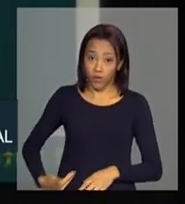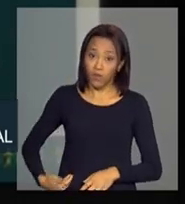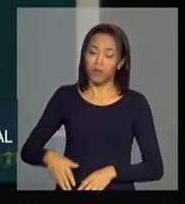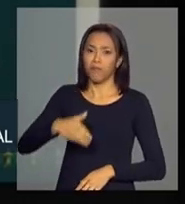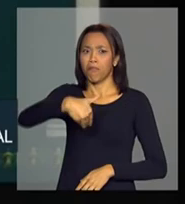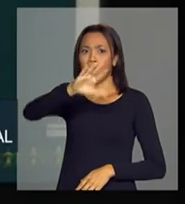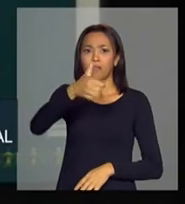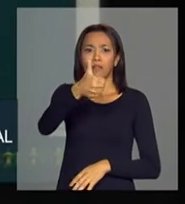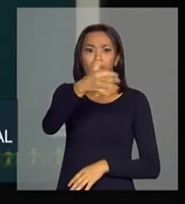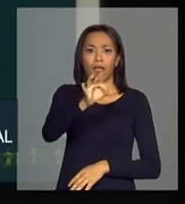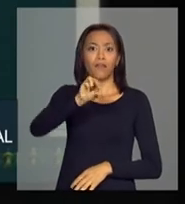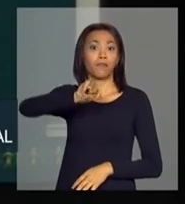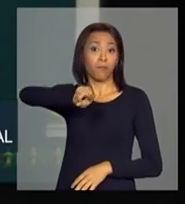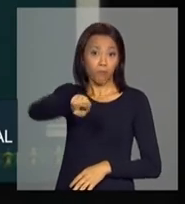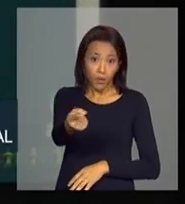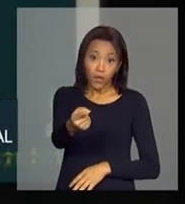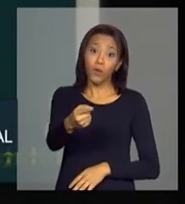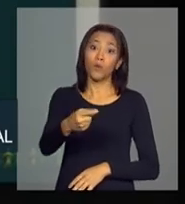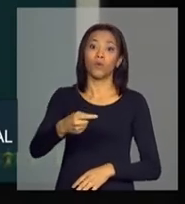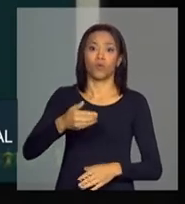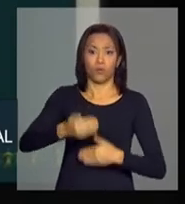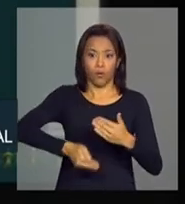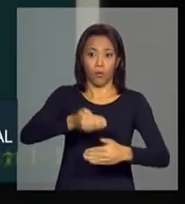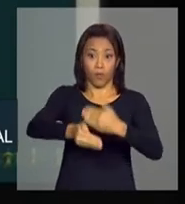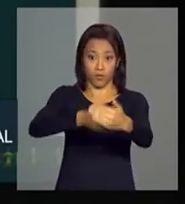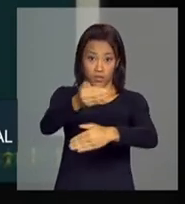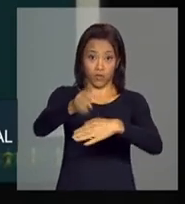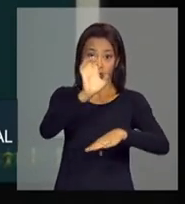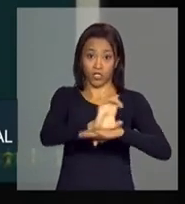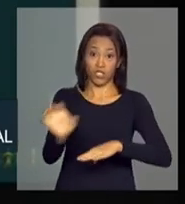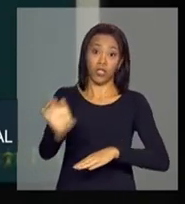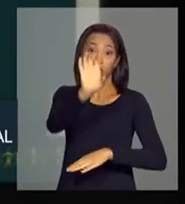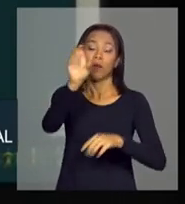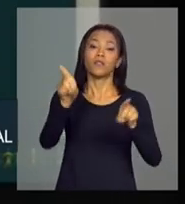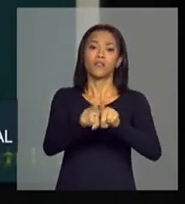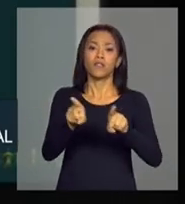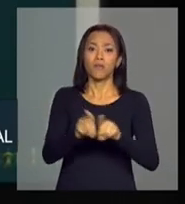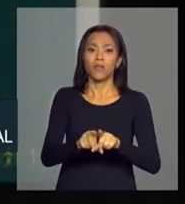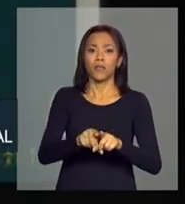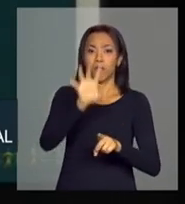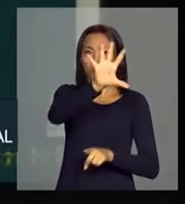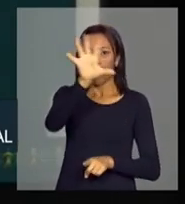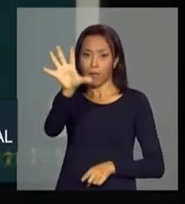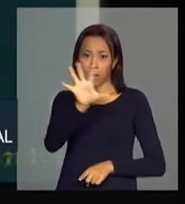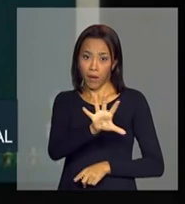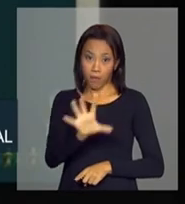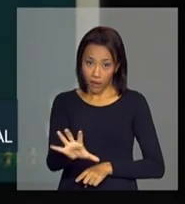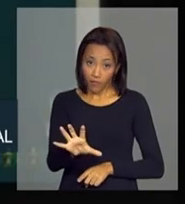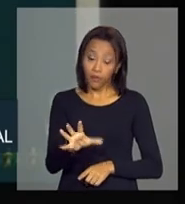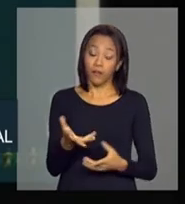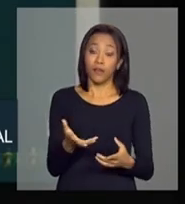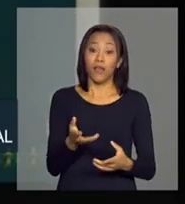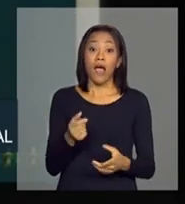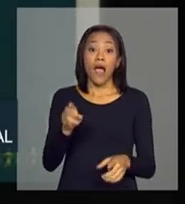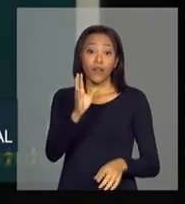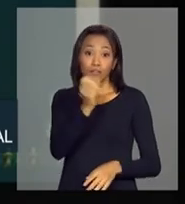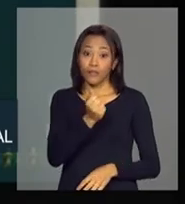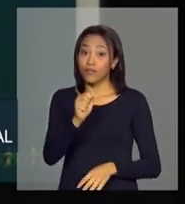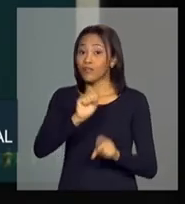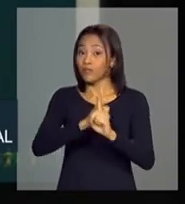participantes do processo das conferências estaduais e macro-regionais, a sociedade civil